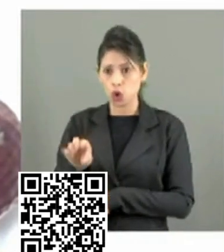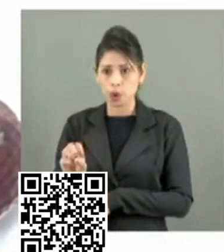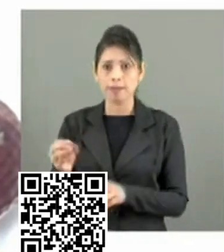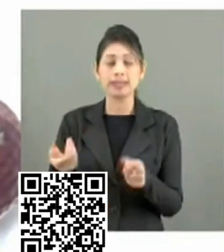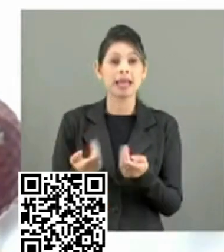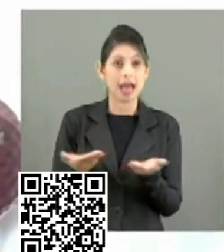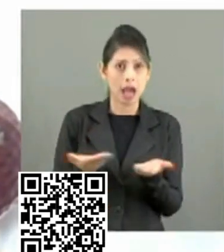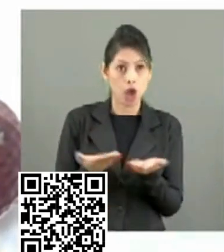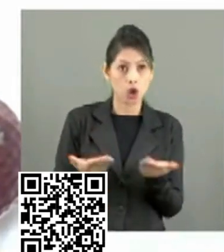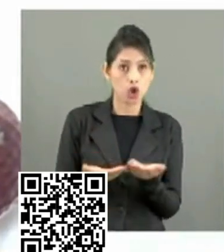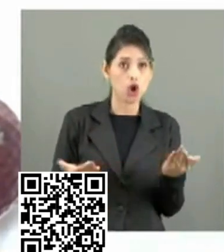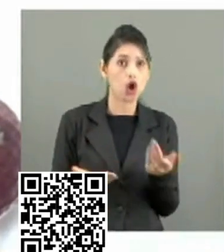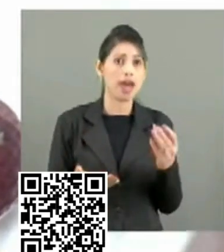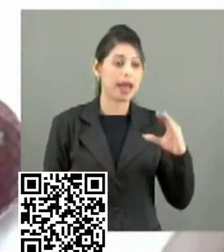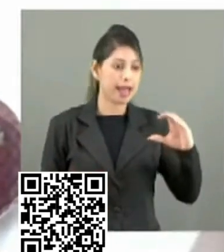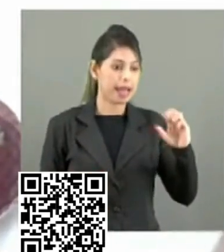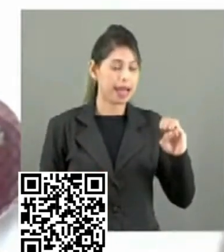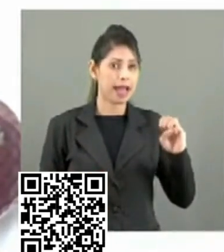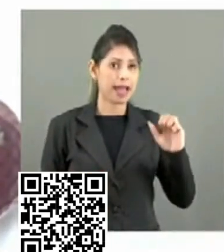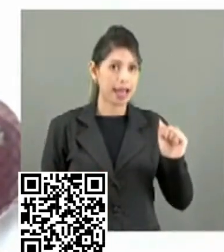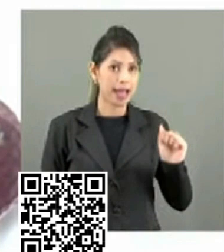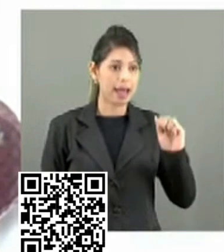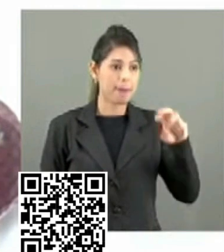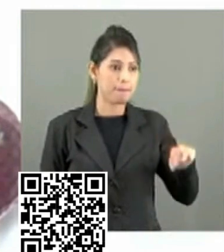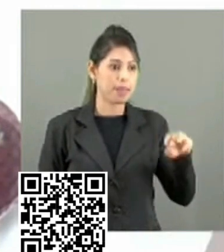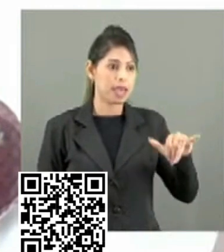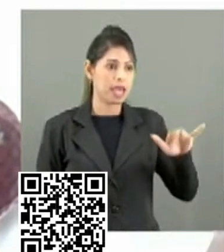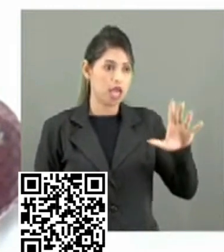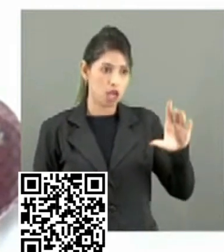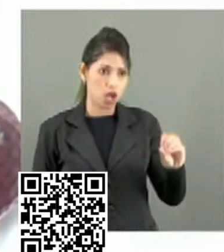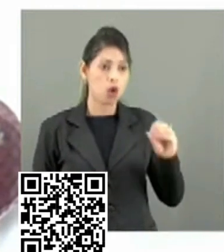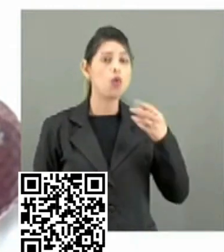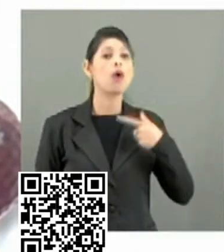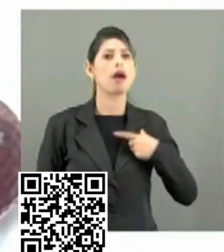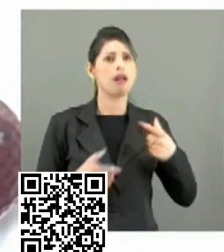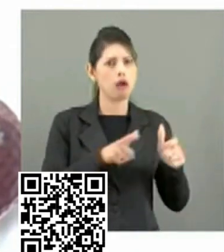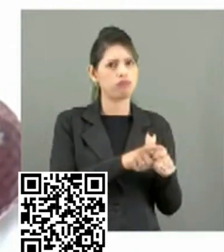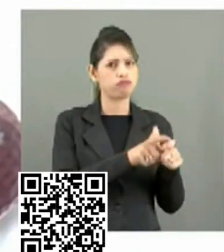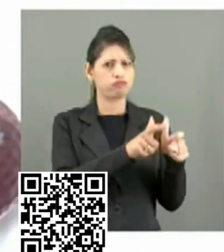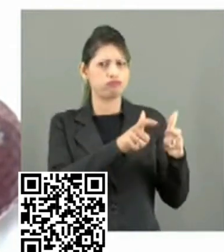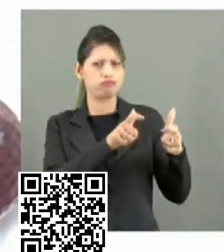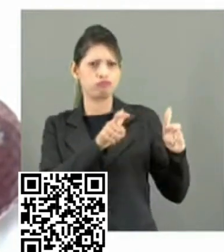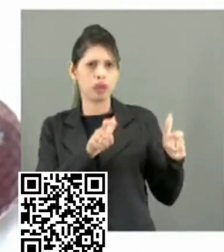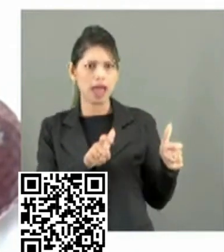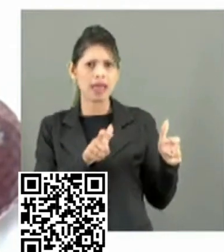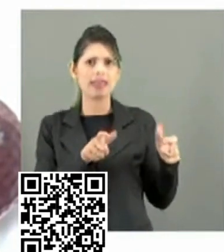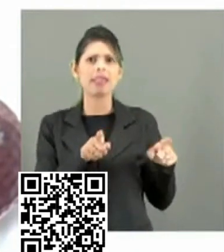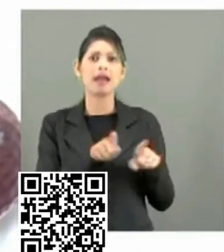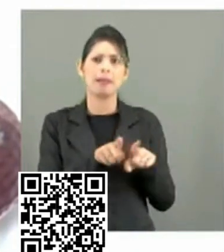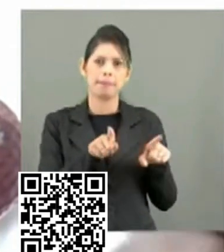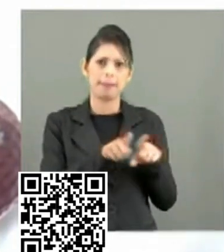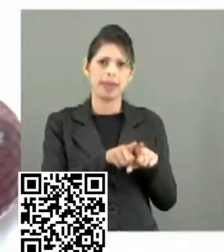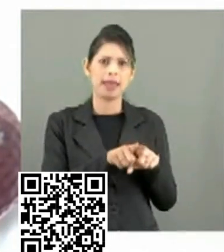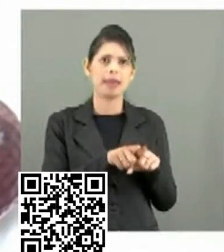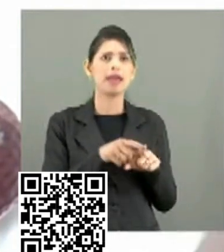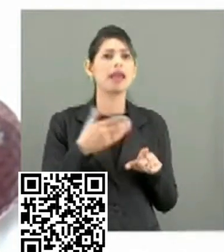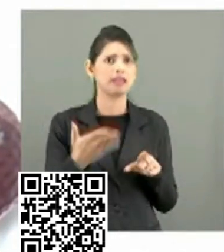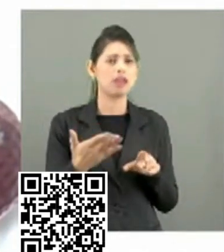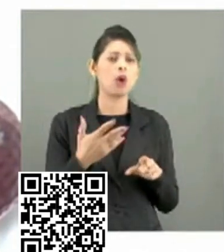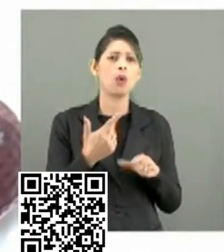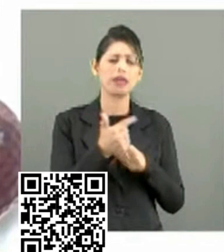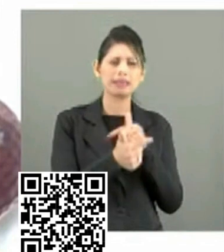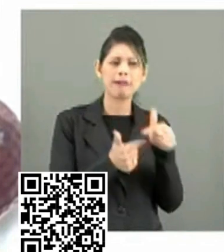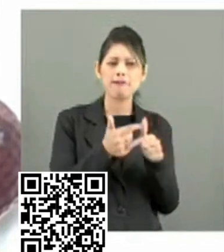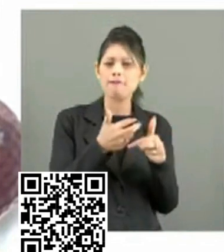Santana e da professora Isola Sela, cresceu muito, investiu muito, e é um modelo hoje gerencial, onde vários